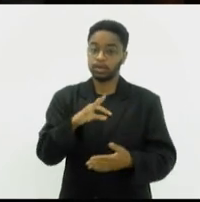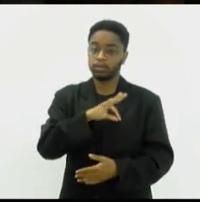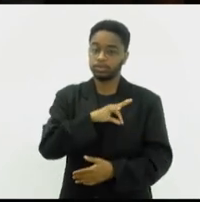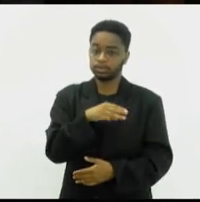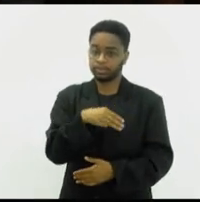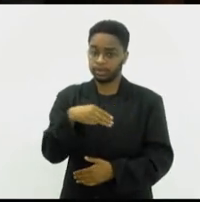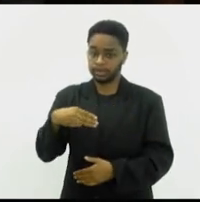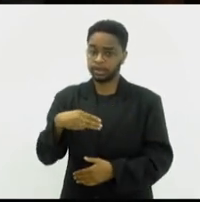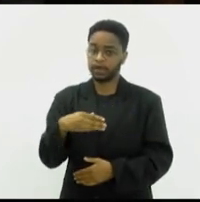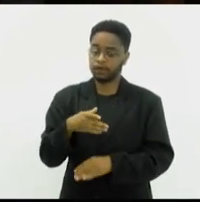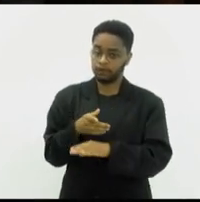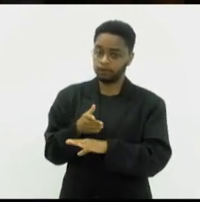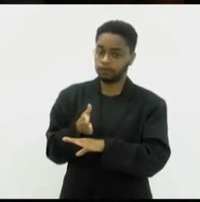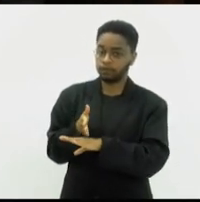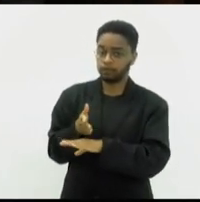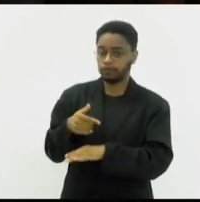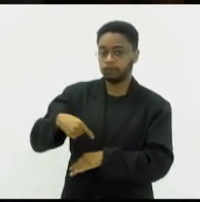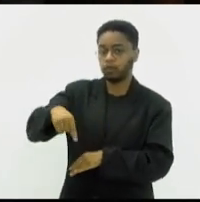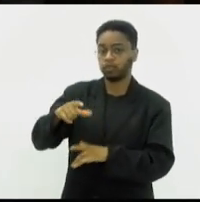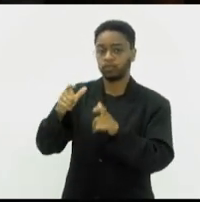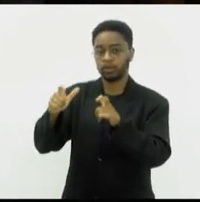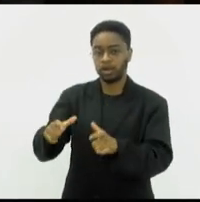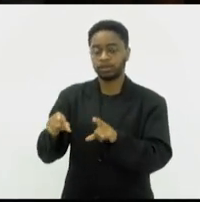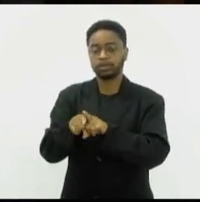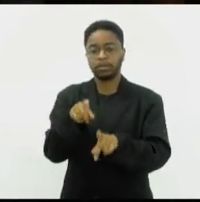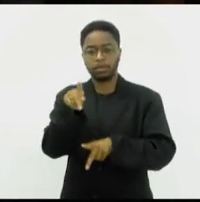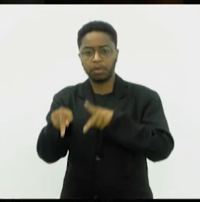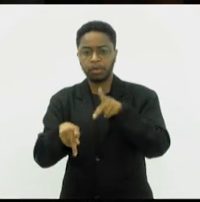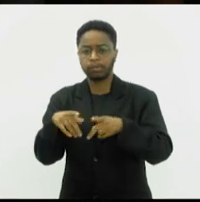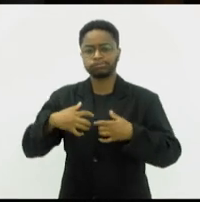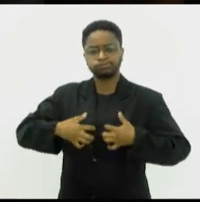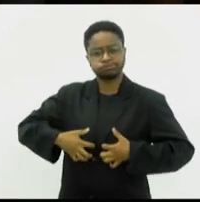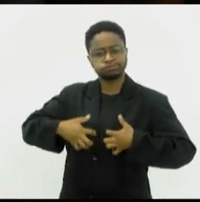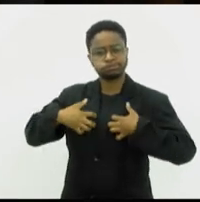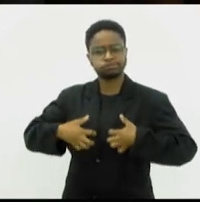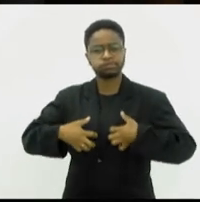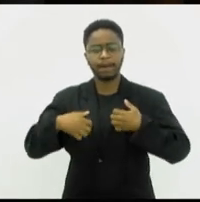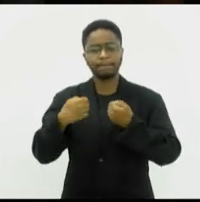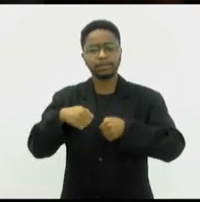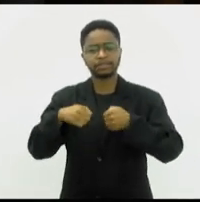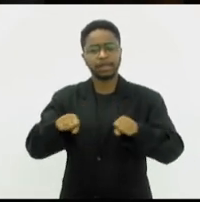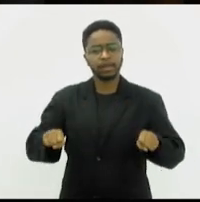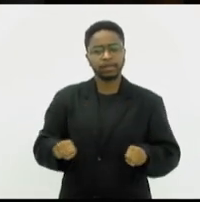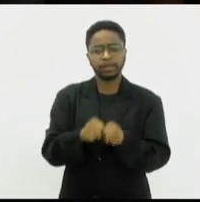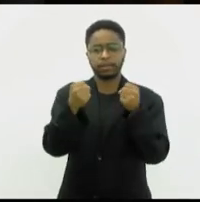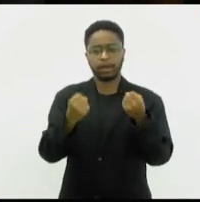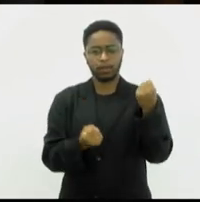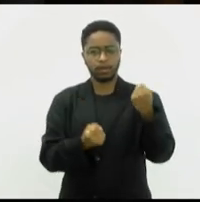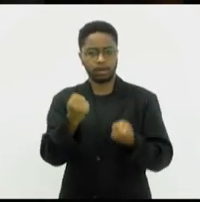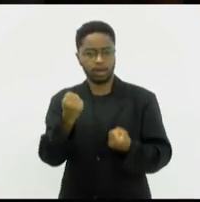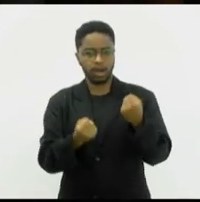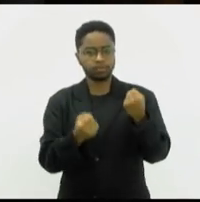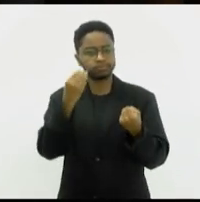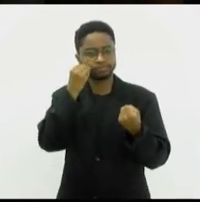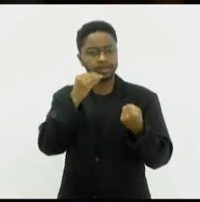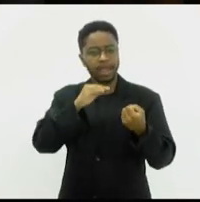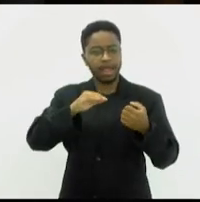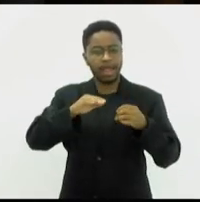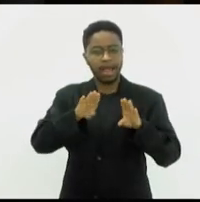acionada, a população revoltada teve que arrombar o carro para